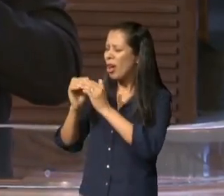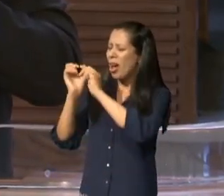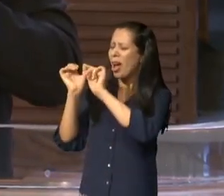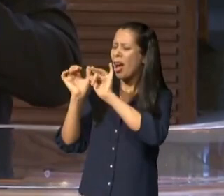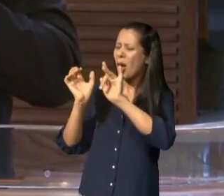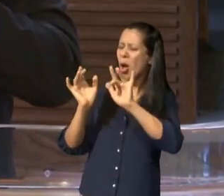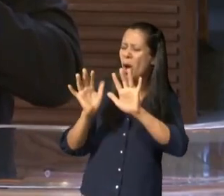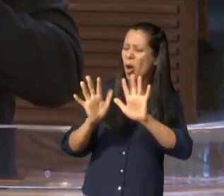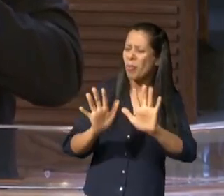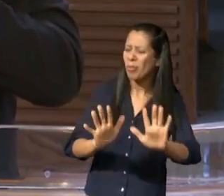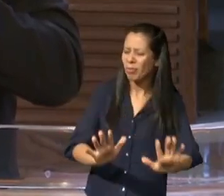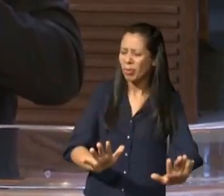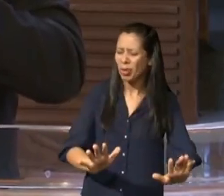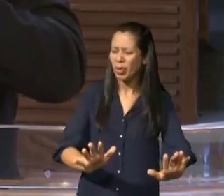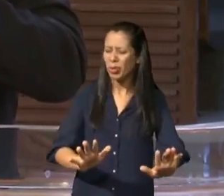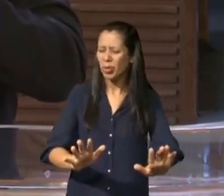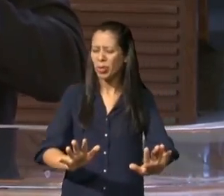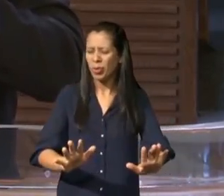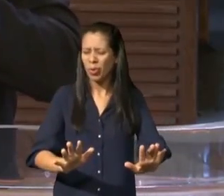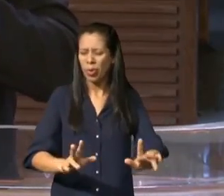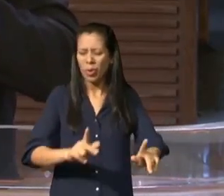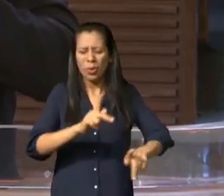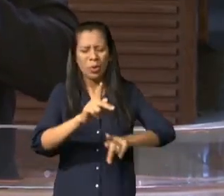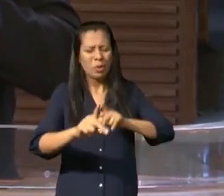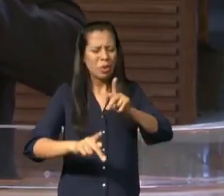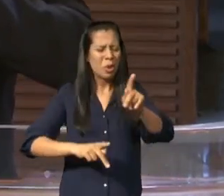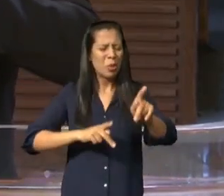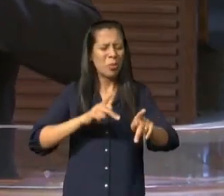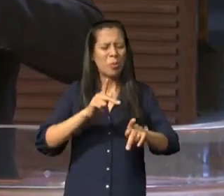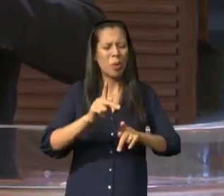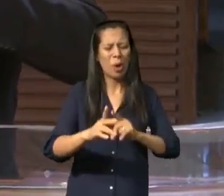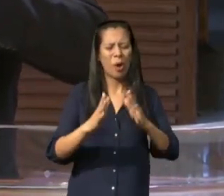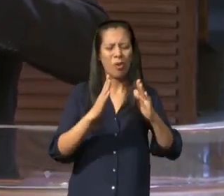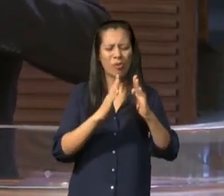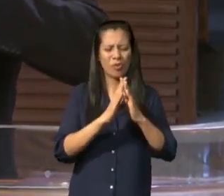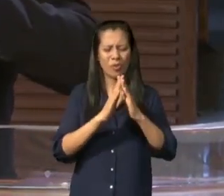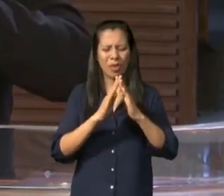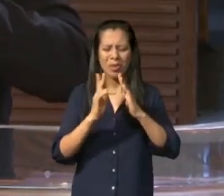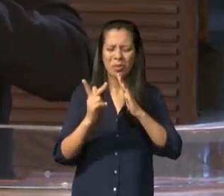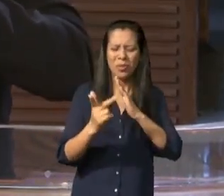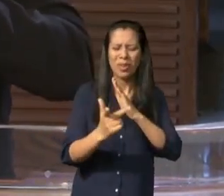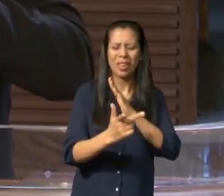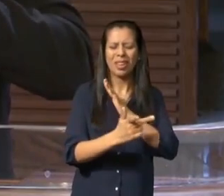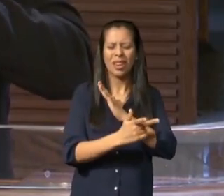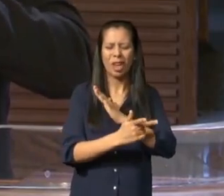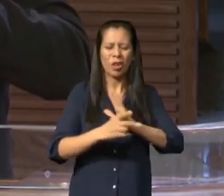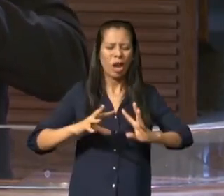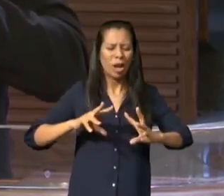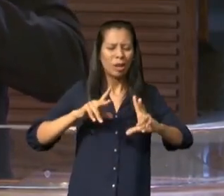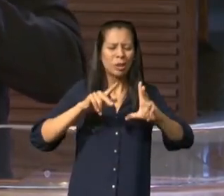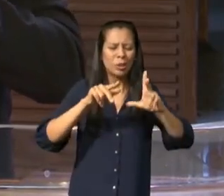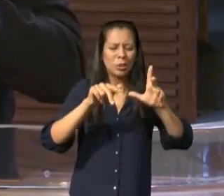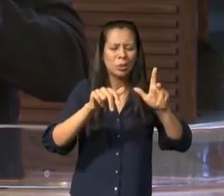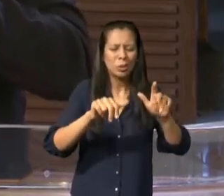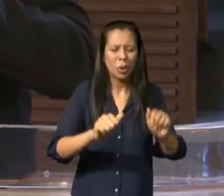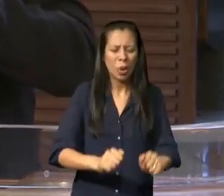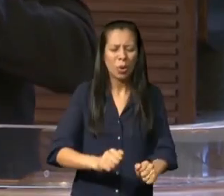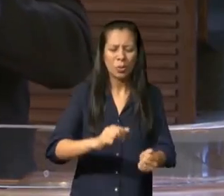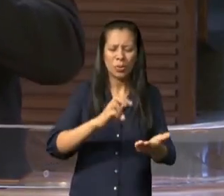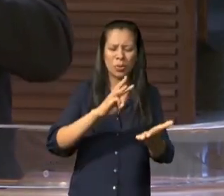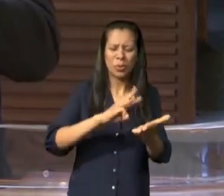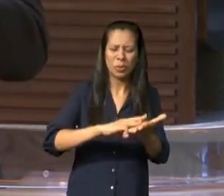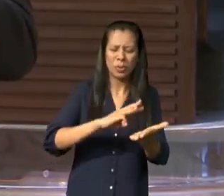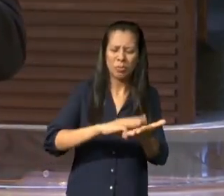espalhada ao redor do mundo que abençoe os nossos irmãos que estão acolhidos nos braços de Deus aqui nesse templo